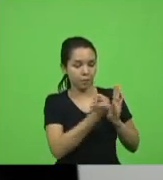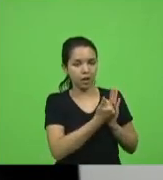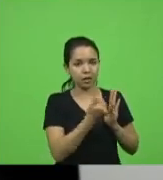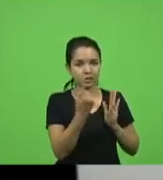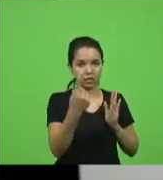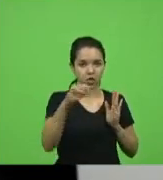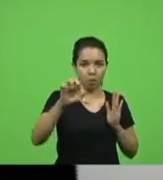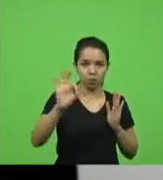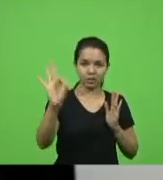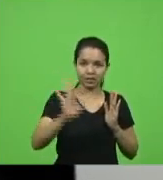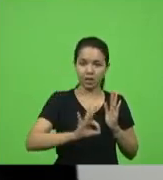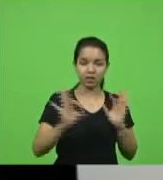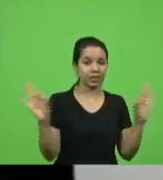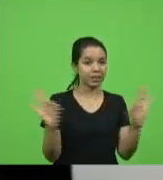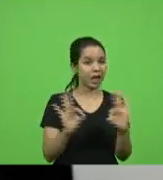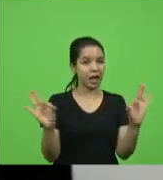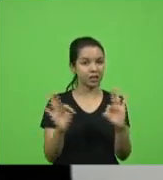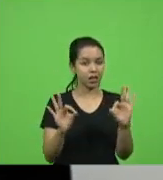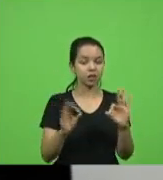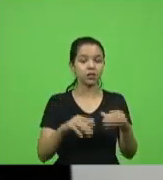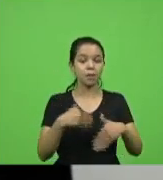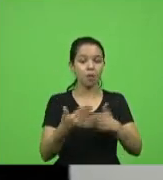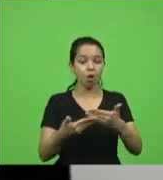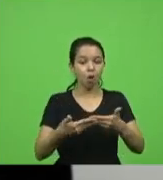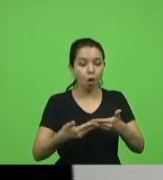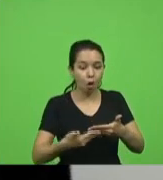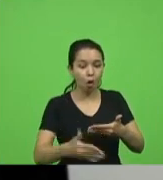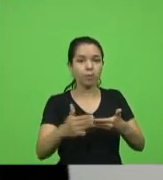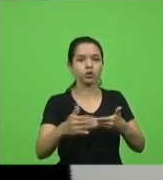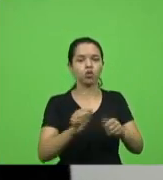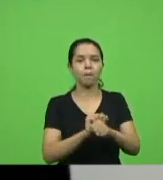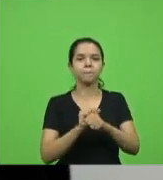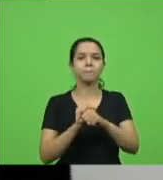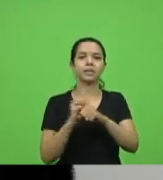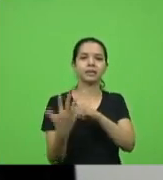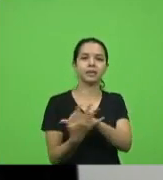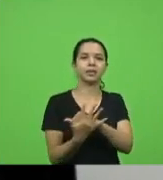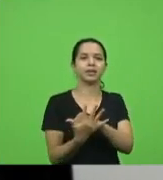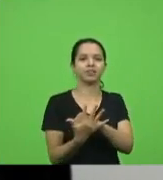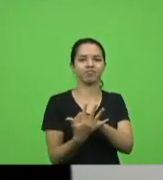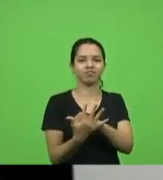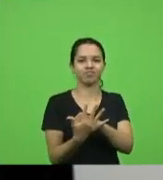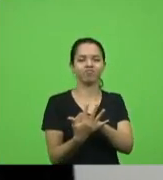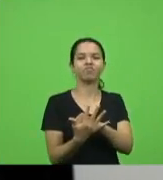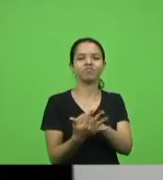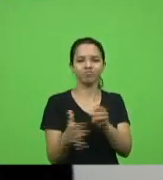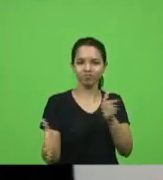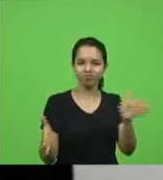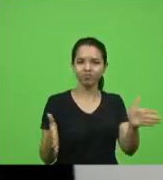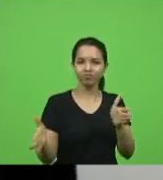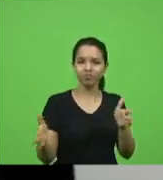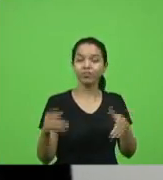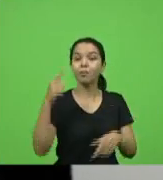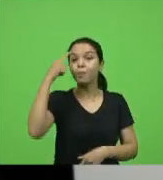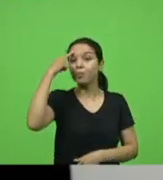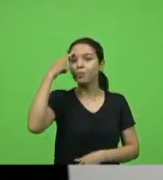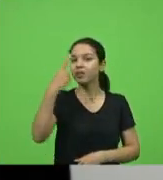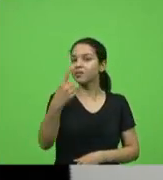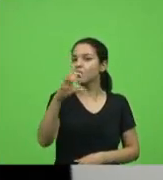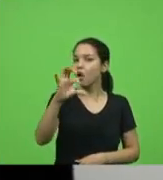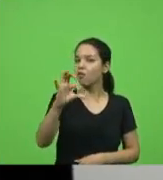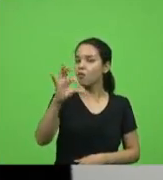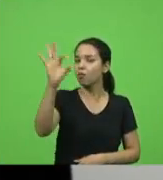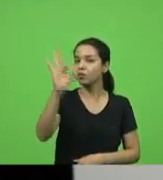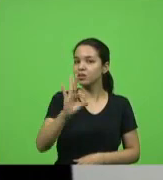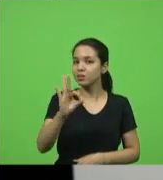e aí veio a pandemia então imagine 19% cada mês